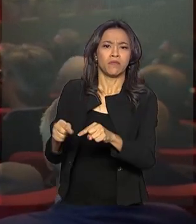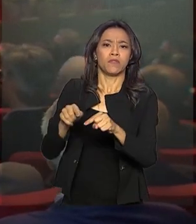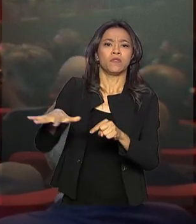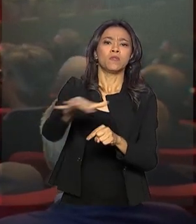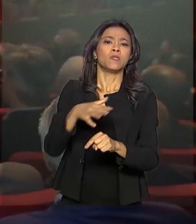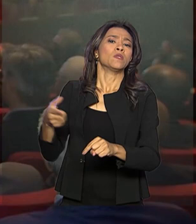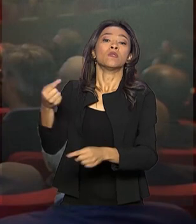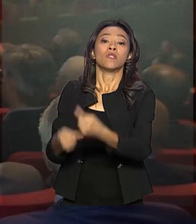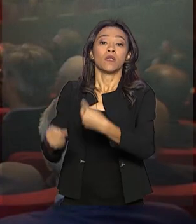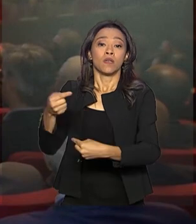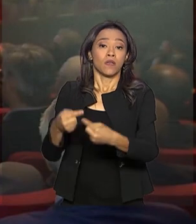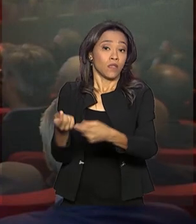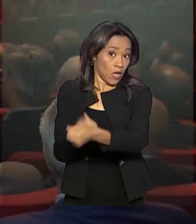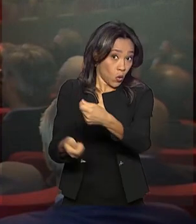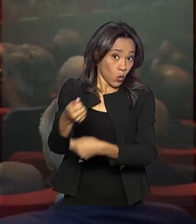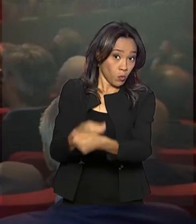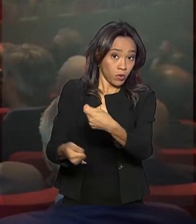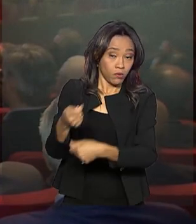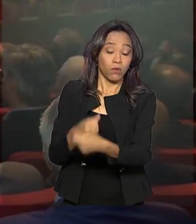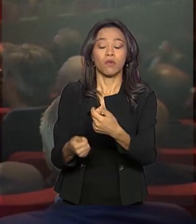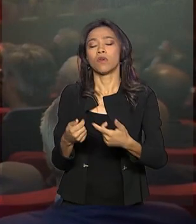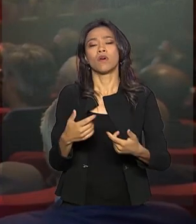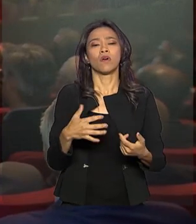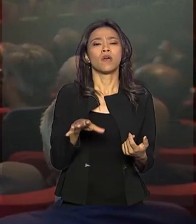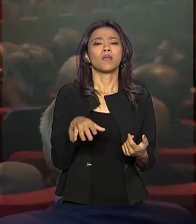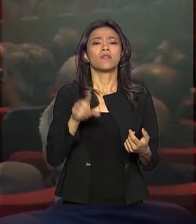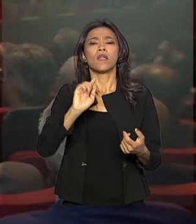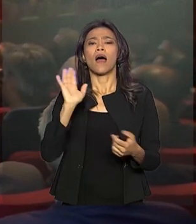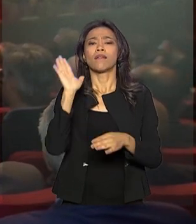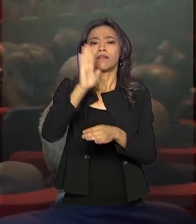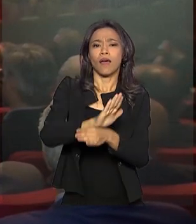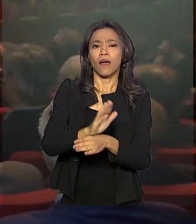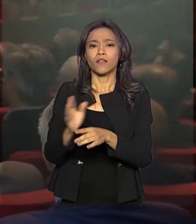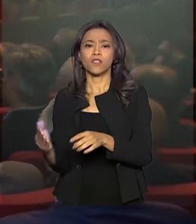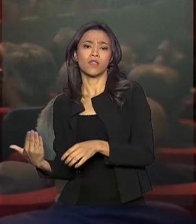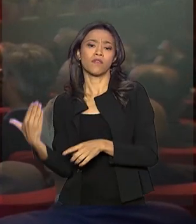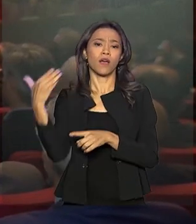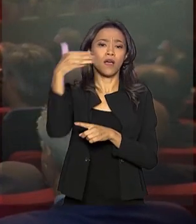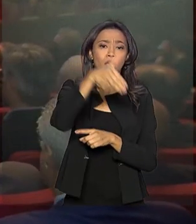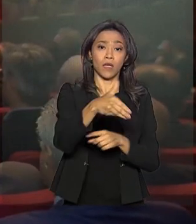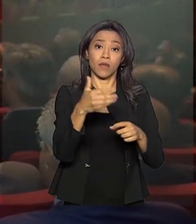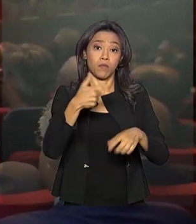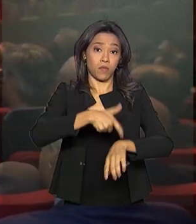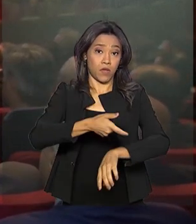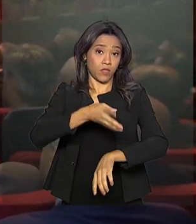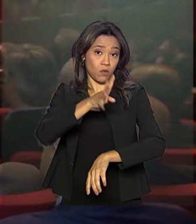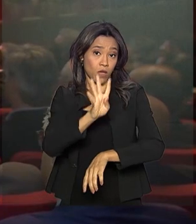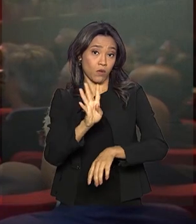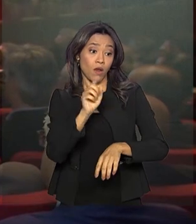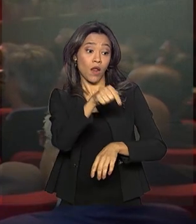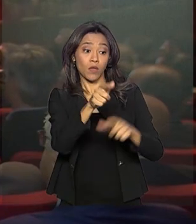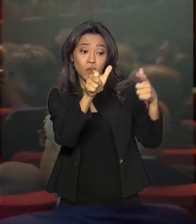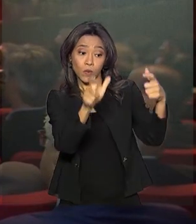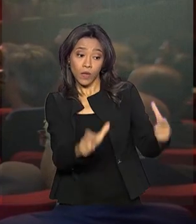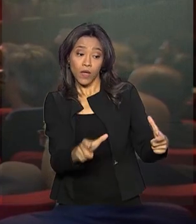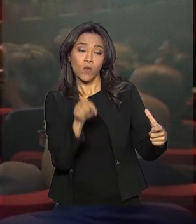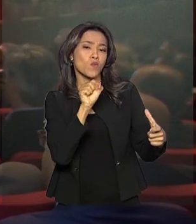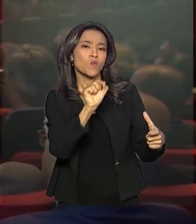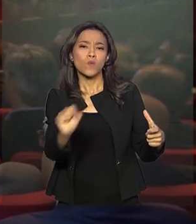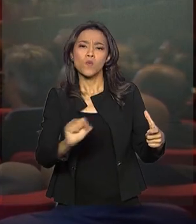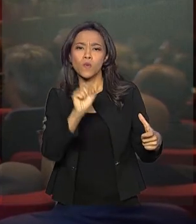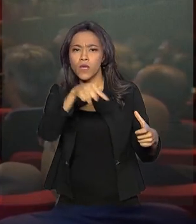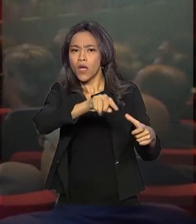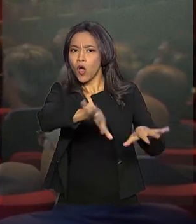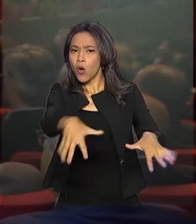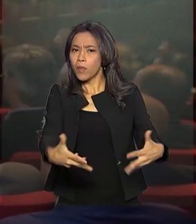empresários baianos. Mais tarde, ele segue para o Panteão de Pirajá, às 4 horas. Lá, o monumento, que é em